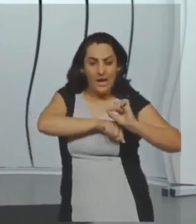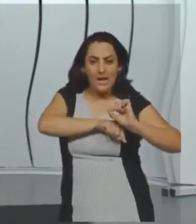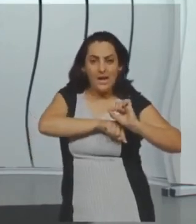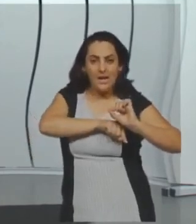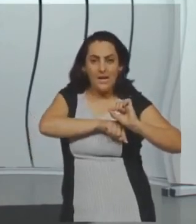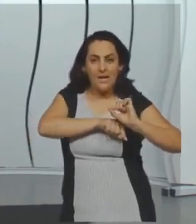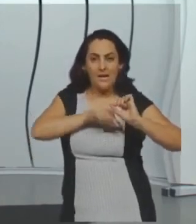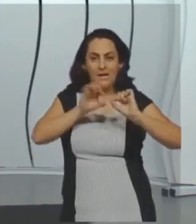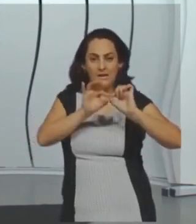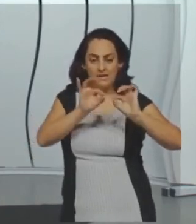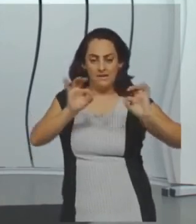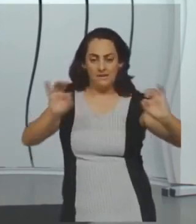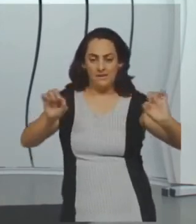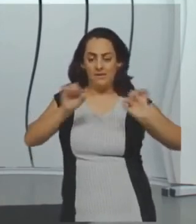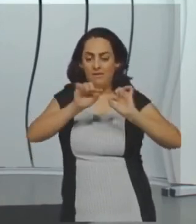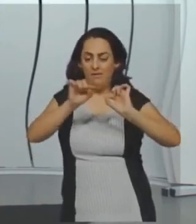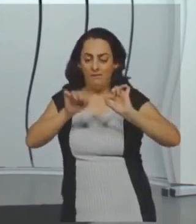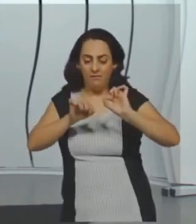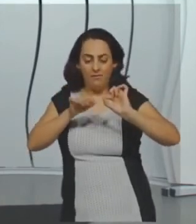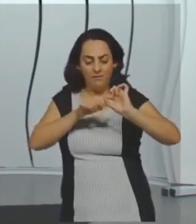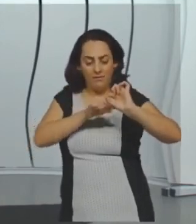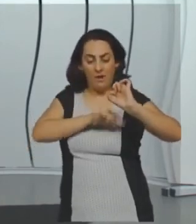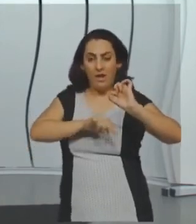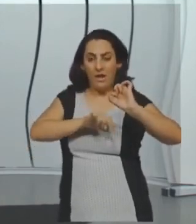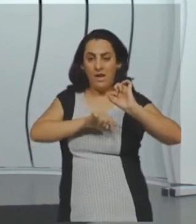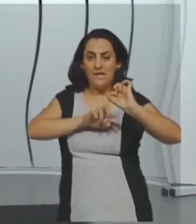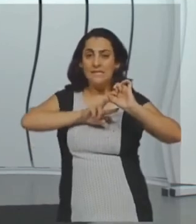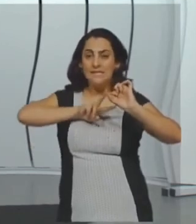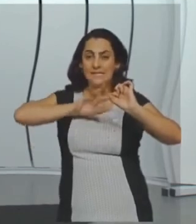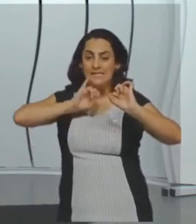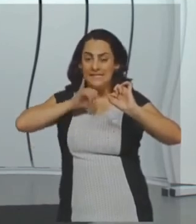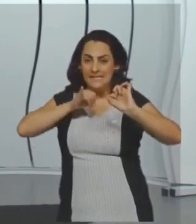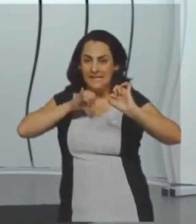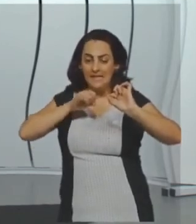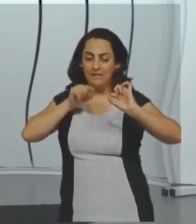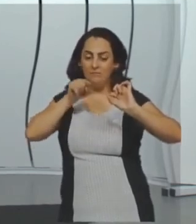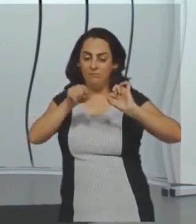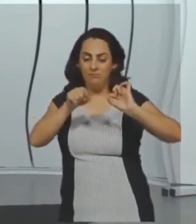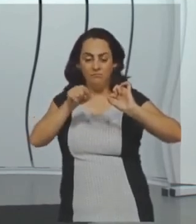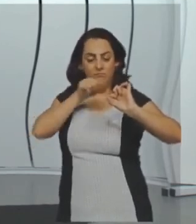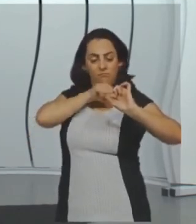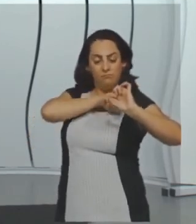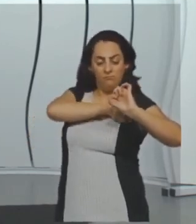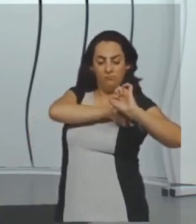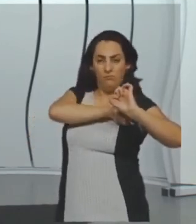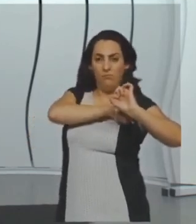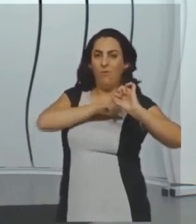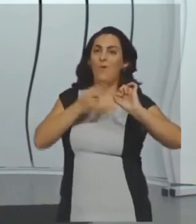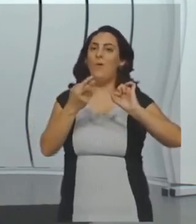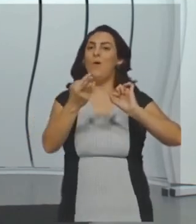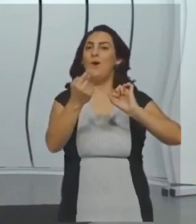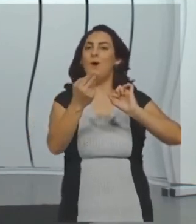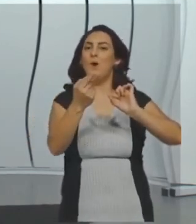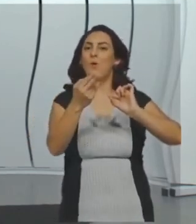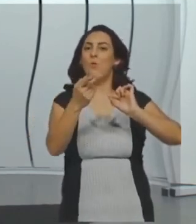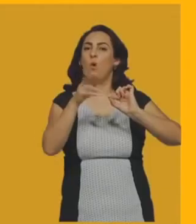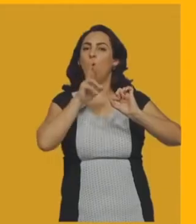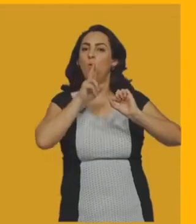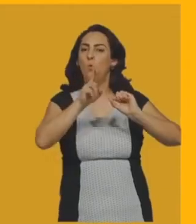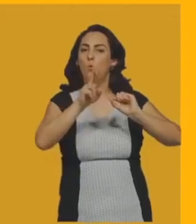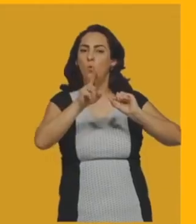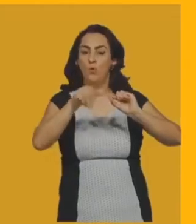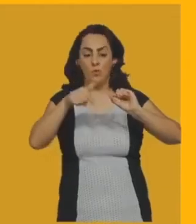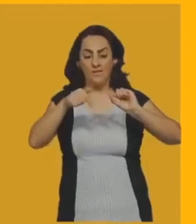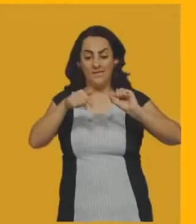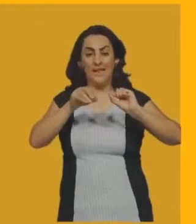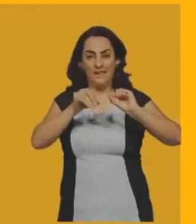este, então este também mede quanto? 70 graus, né? Então, aqui eu tenho um ângulo de